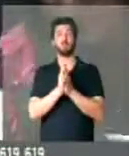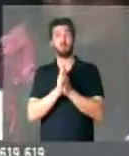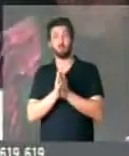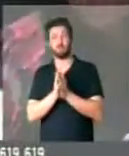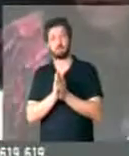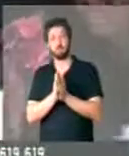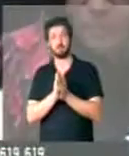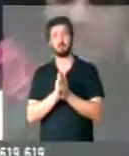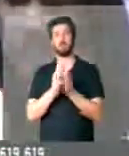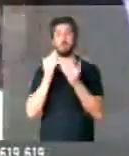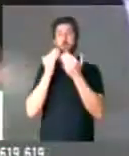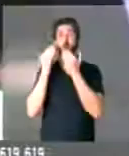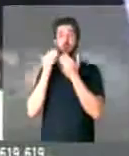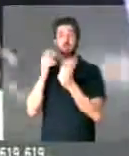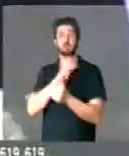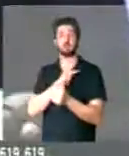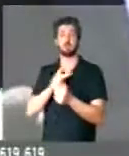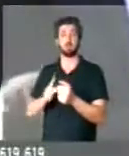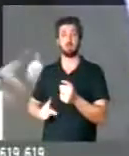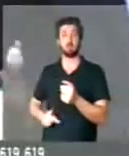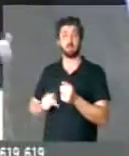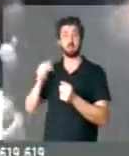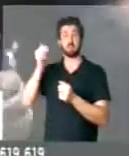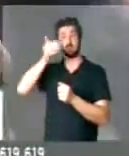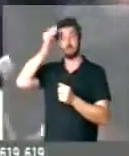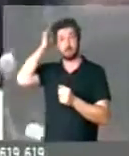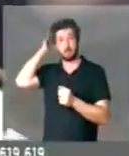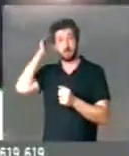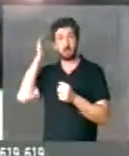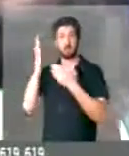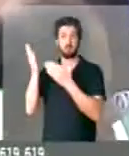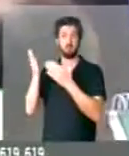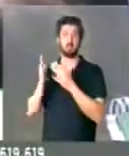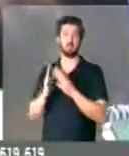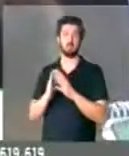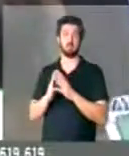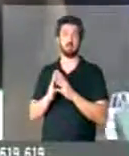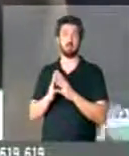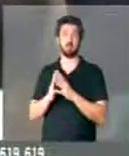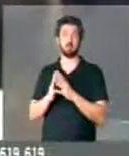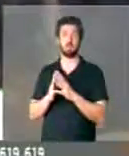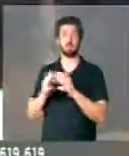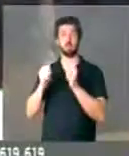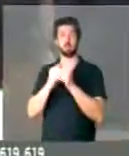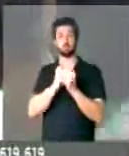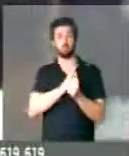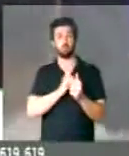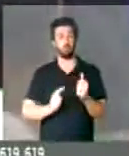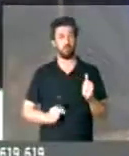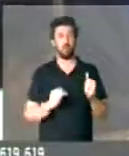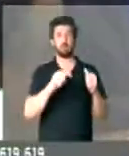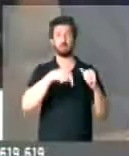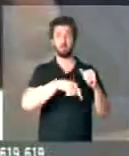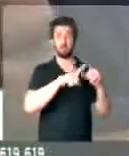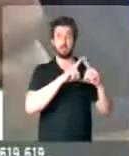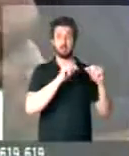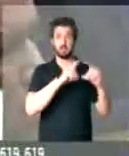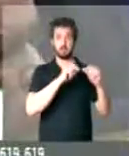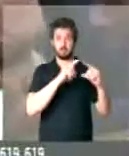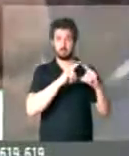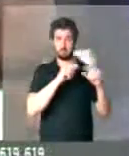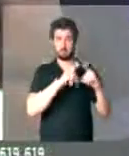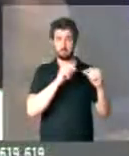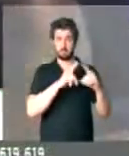fale com o Presidente da República, Michel Temer, com o Governador do Estado do...